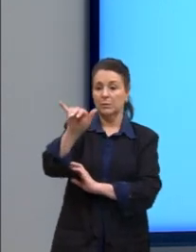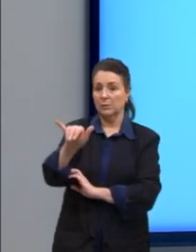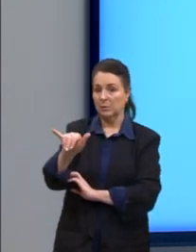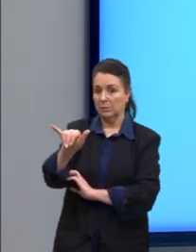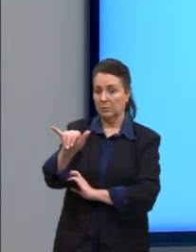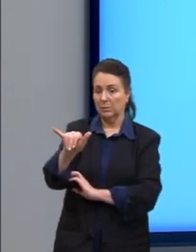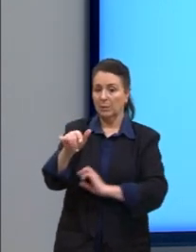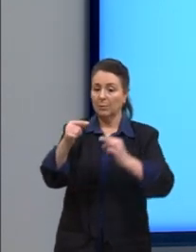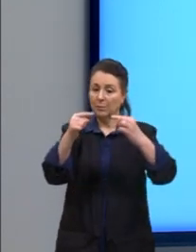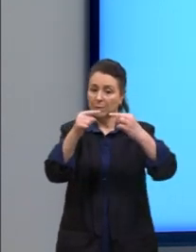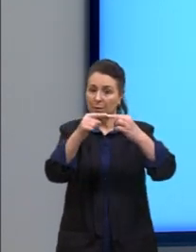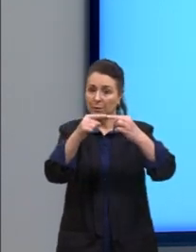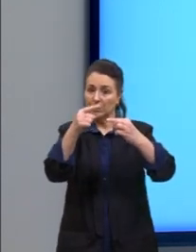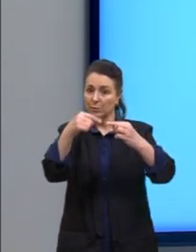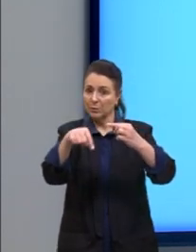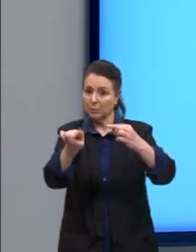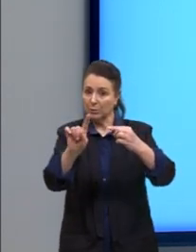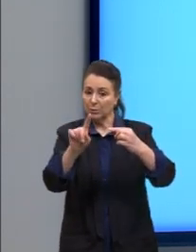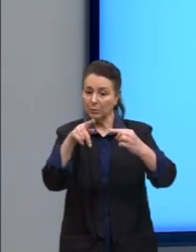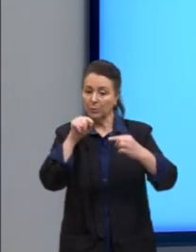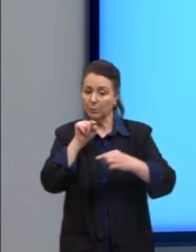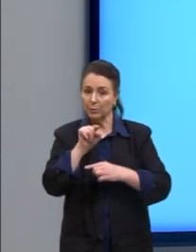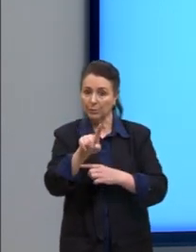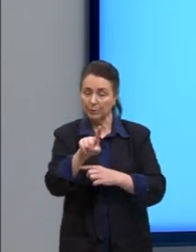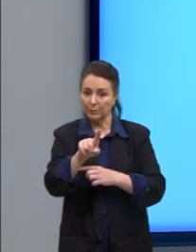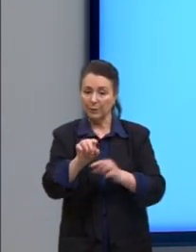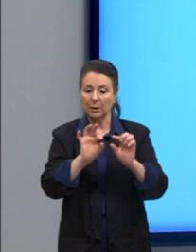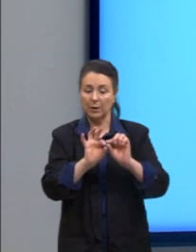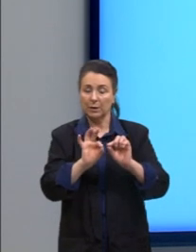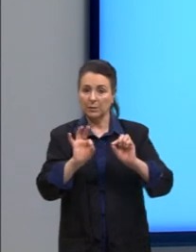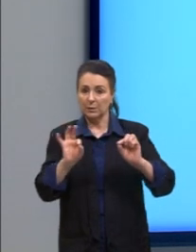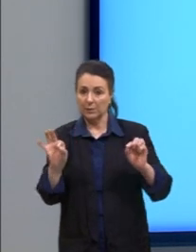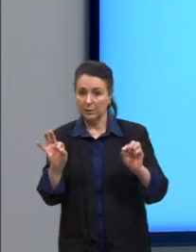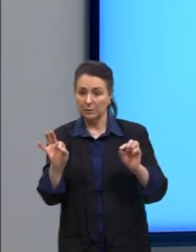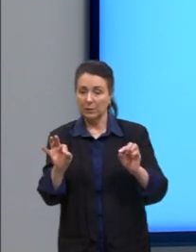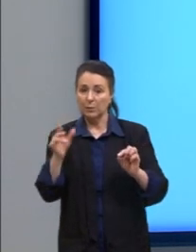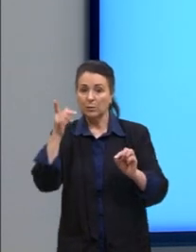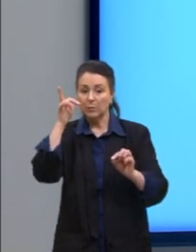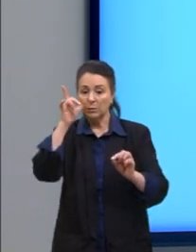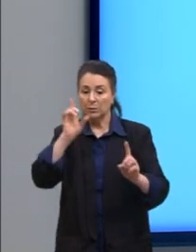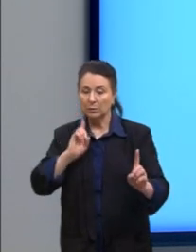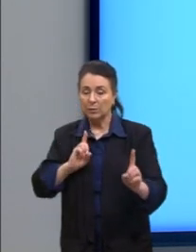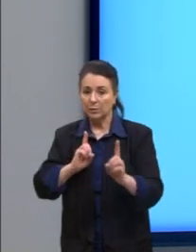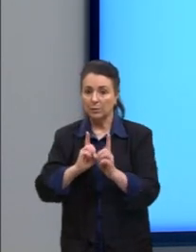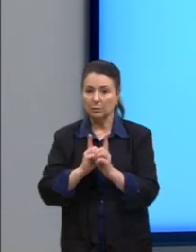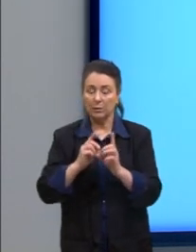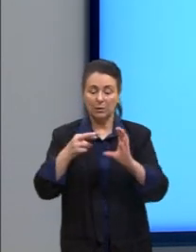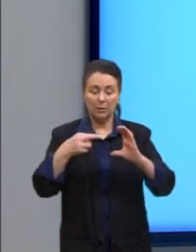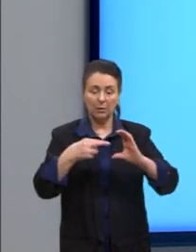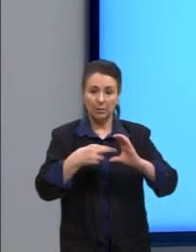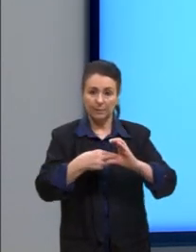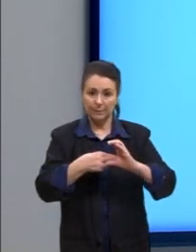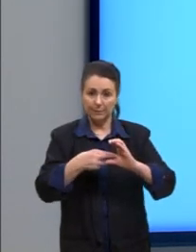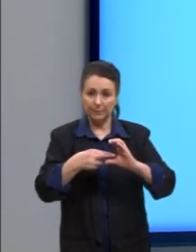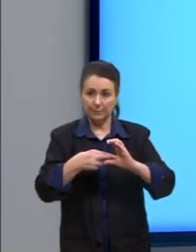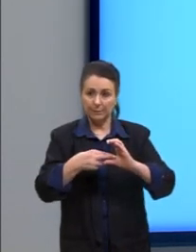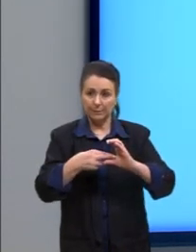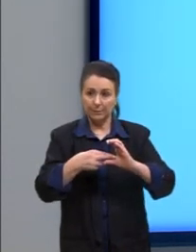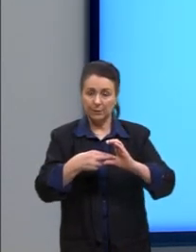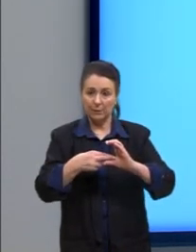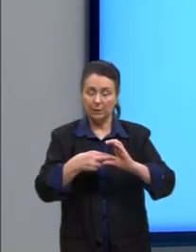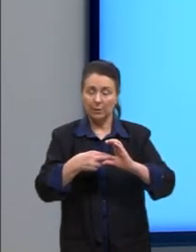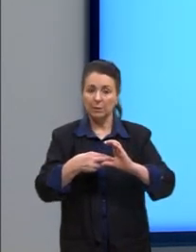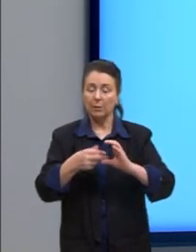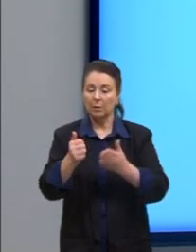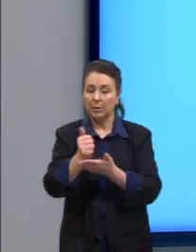ponto, né? Porque a distância que nós temos aqui, que nós conseguimos chegar, né, é o raio. Então, nós vamos nos